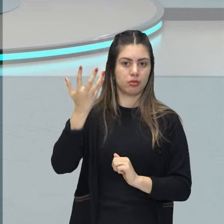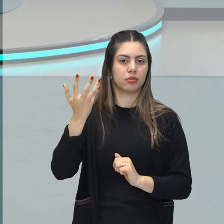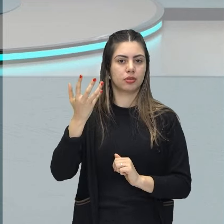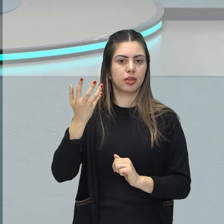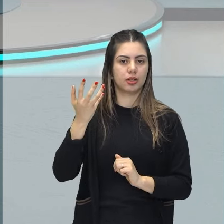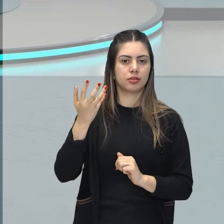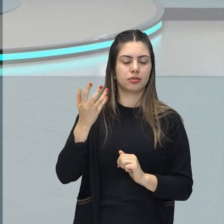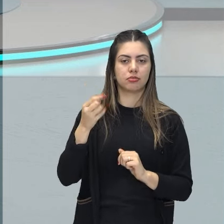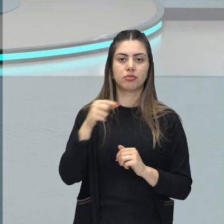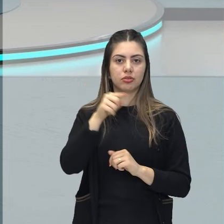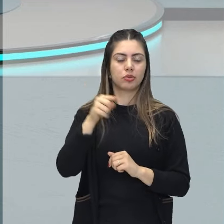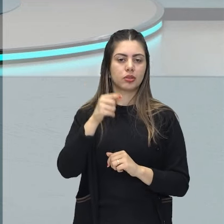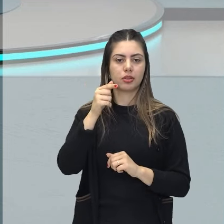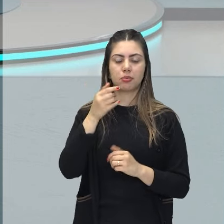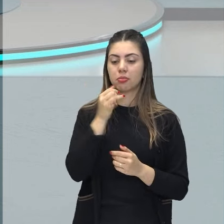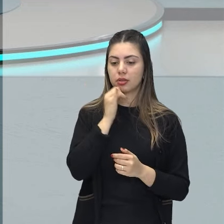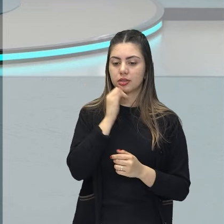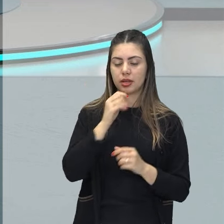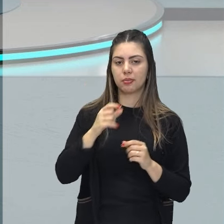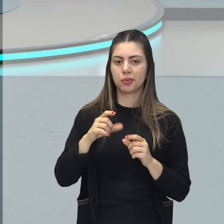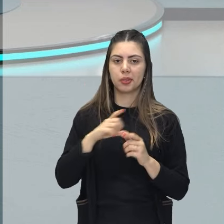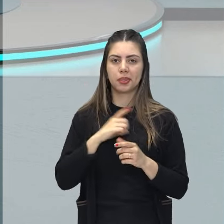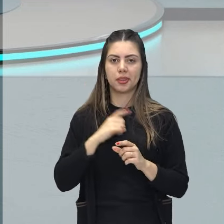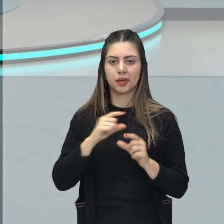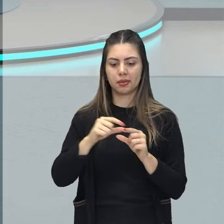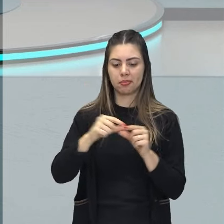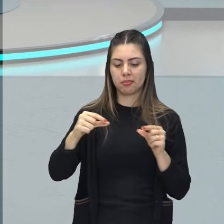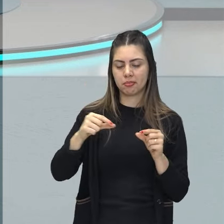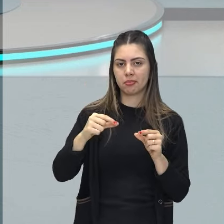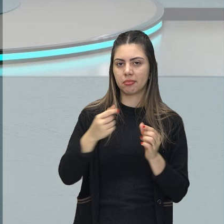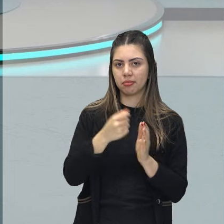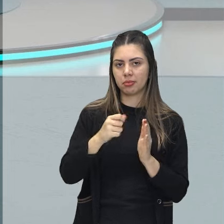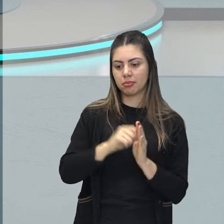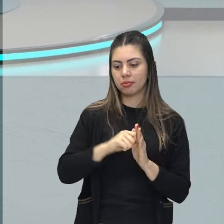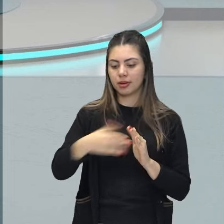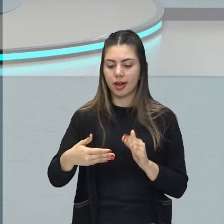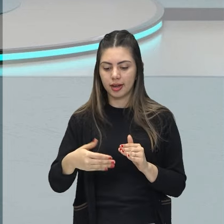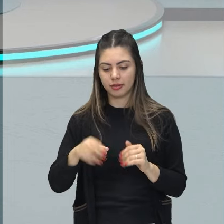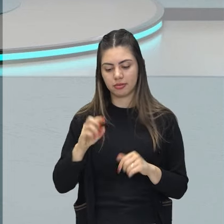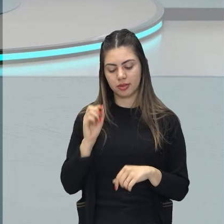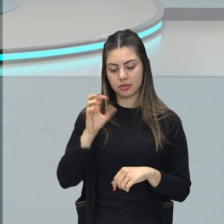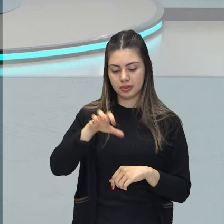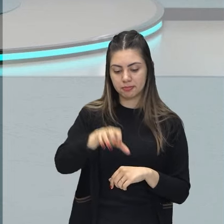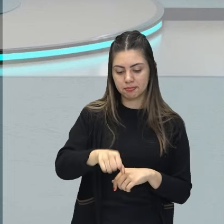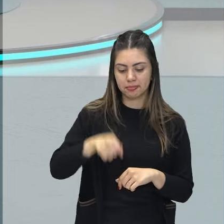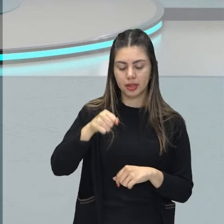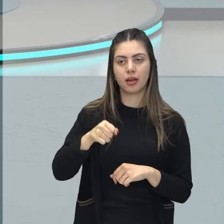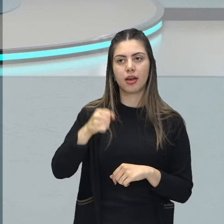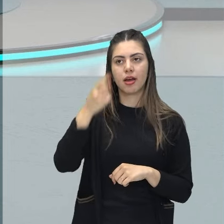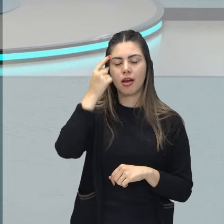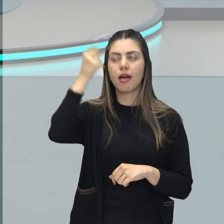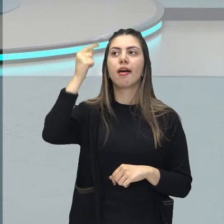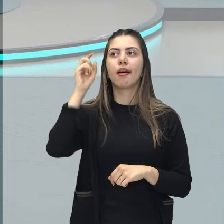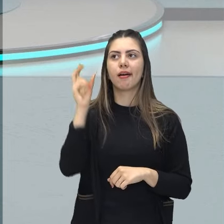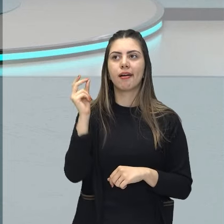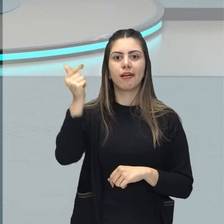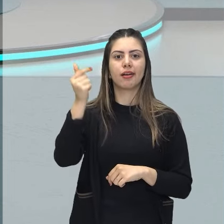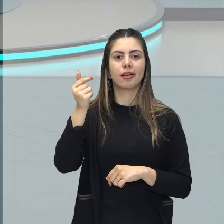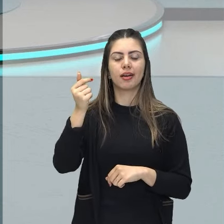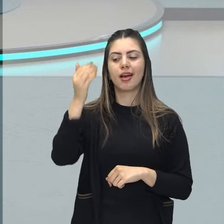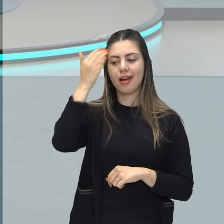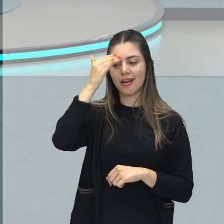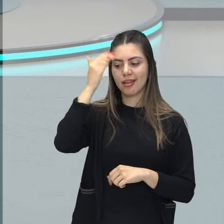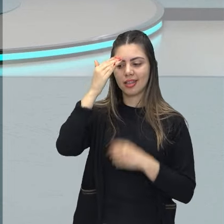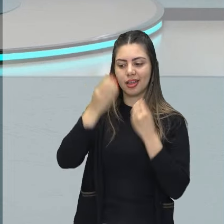lápis, o seu lápis caiu no chão. Quando o seu lápis caiu no chão que você vai pegar, você tem a epifania, você de repente começa a